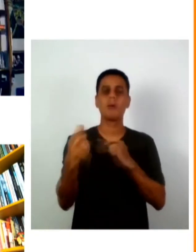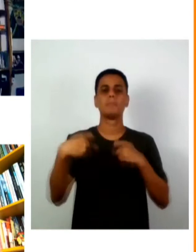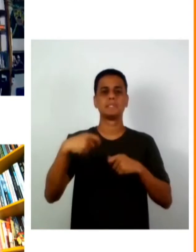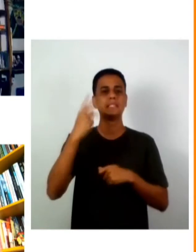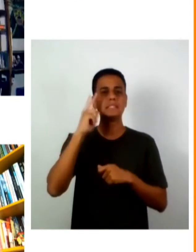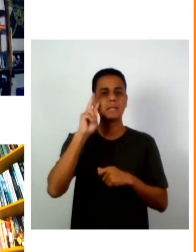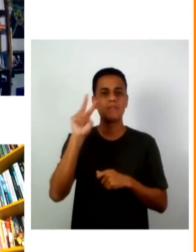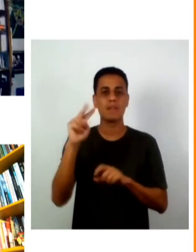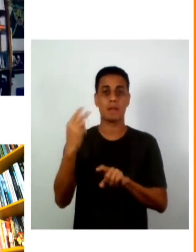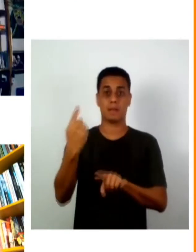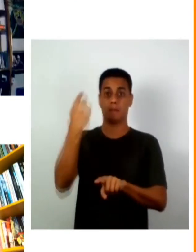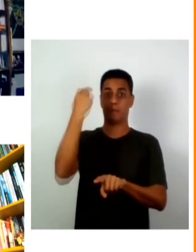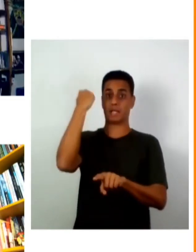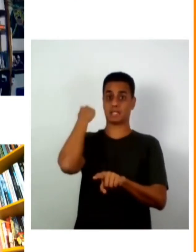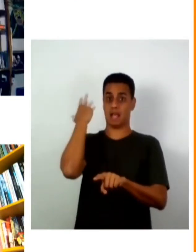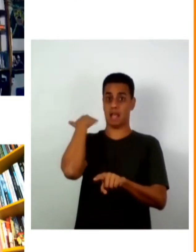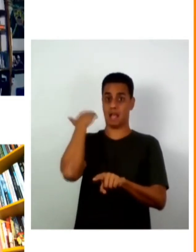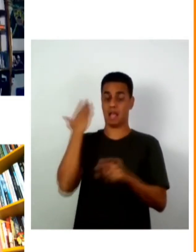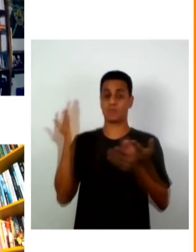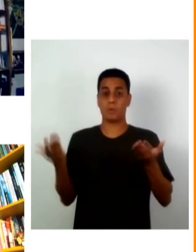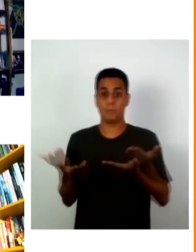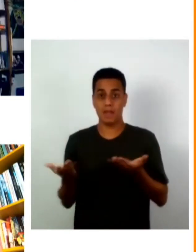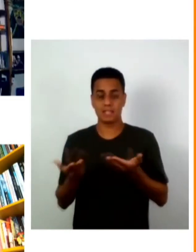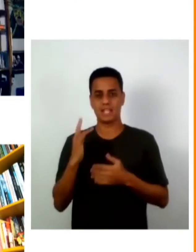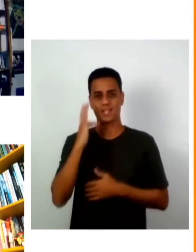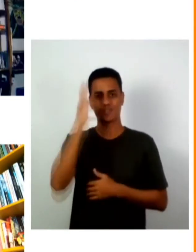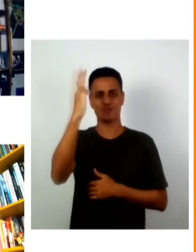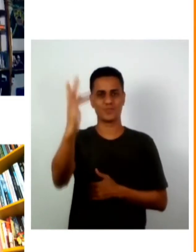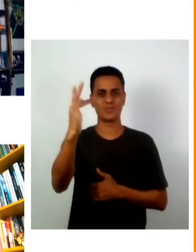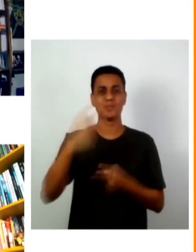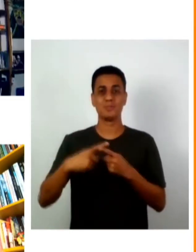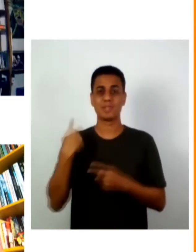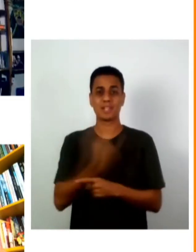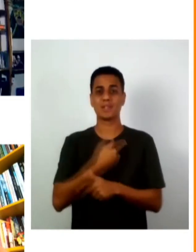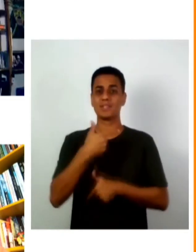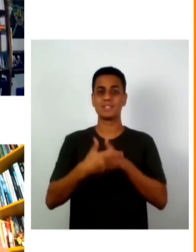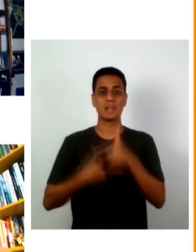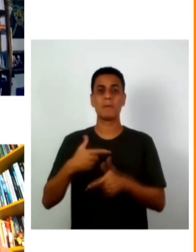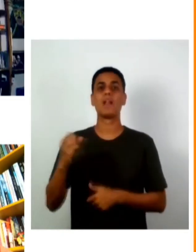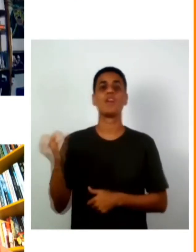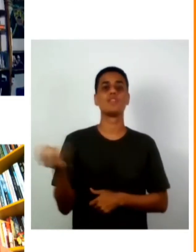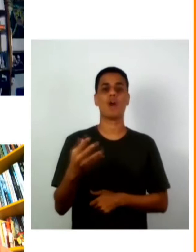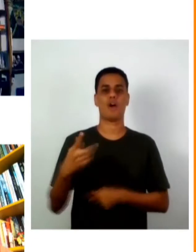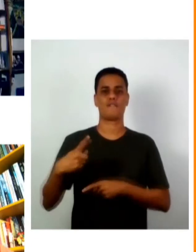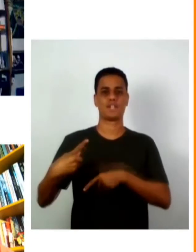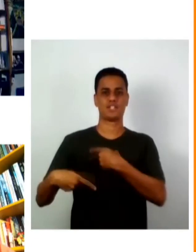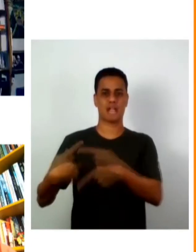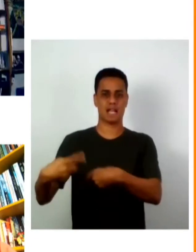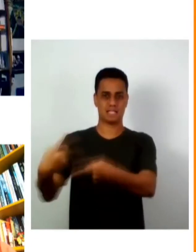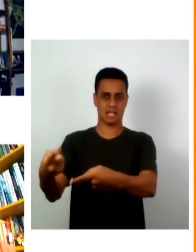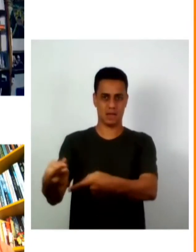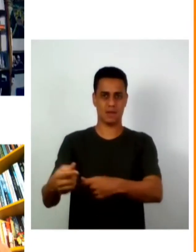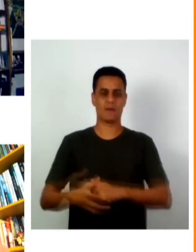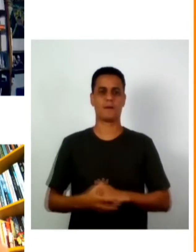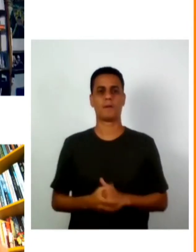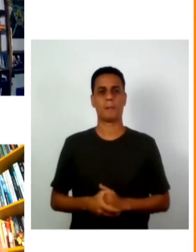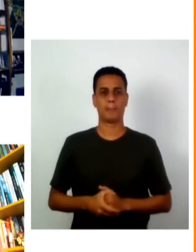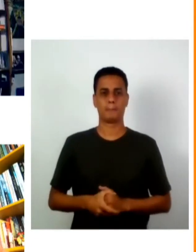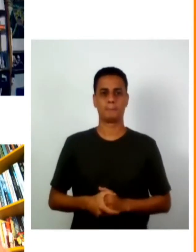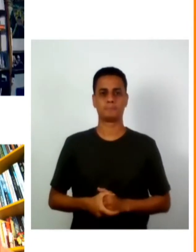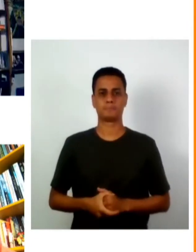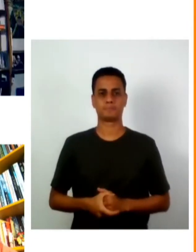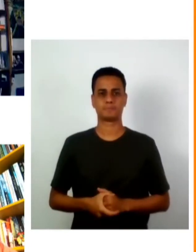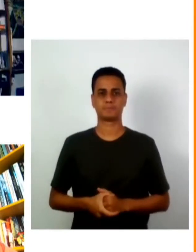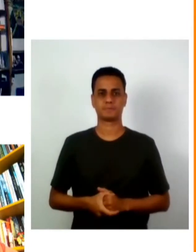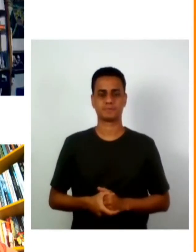caso sempre é importante falar sobre o passado o presente mas principalmente o futuro porque estamos sempre falando para novas gerações Alfonso muito